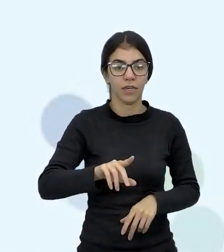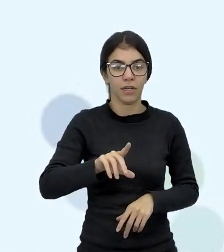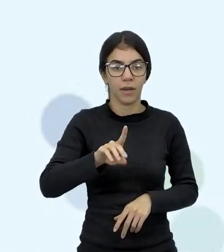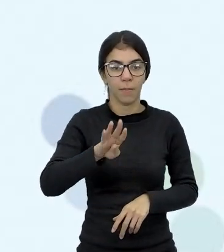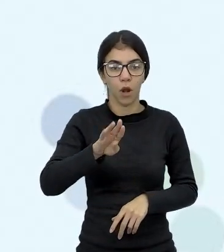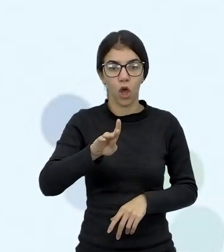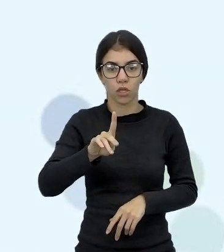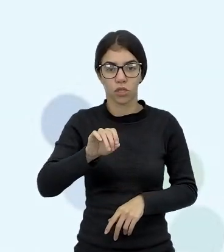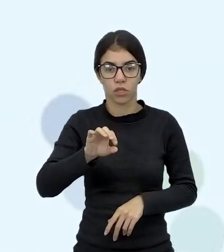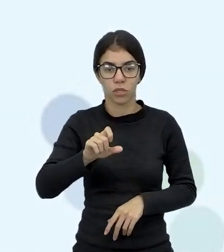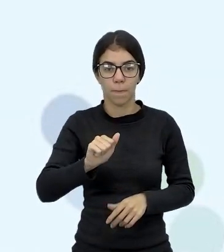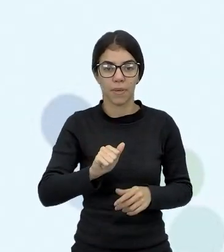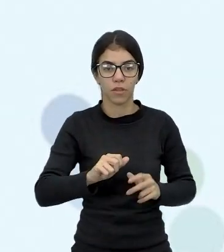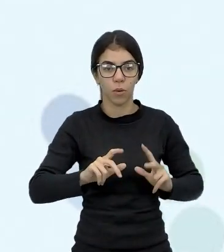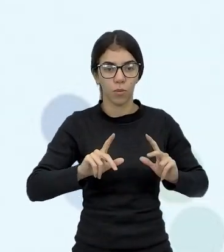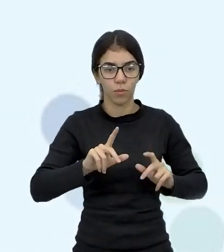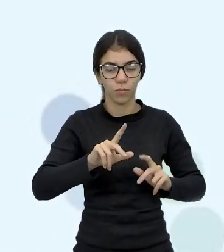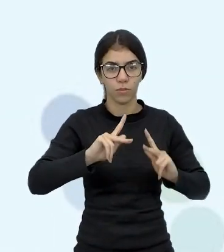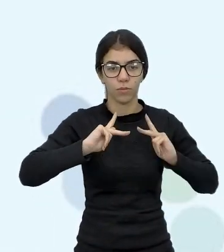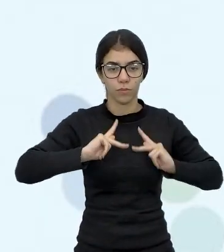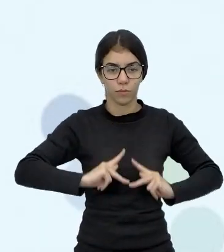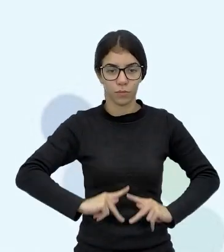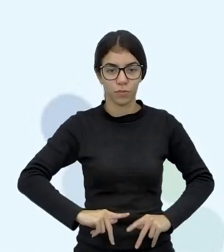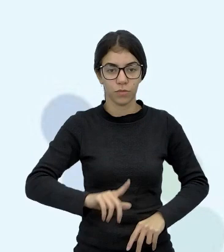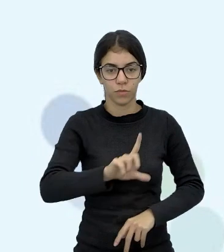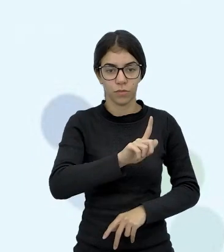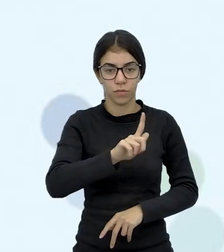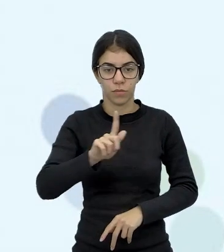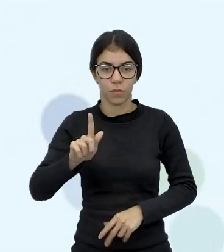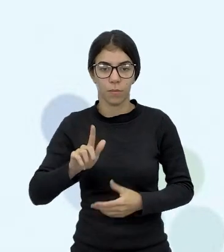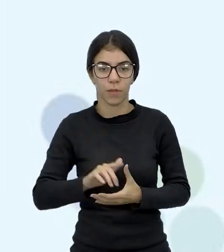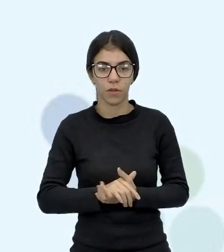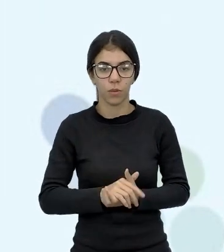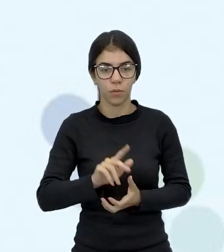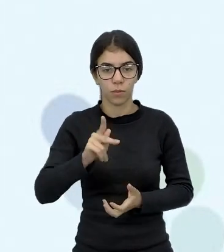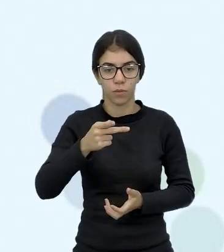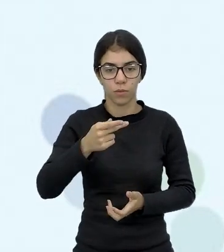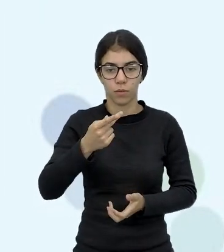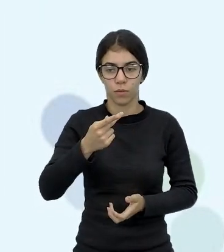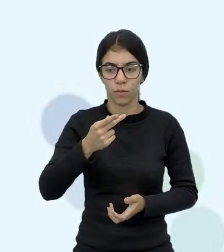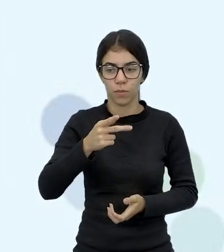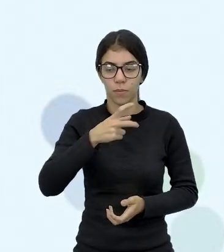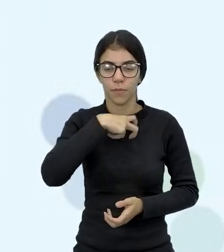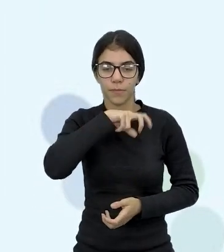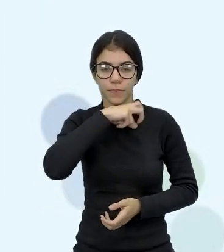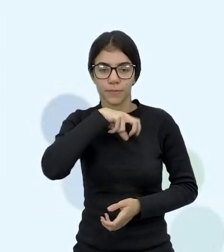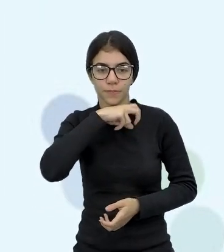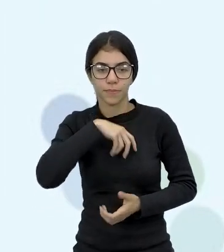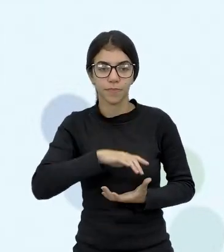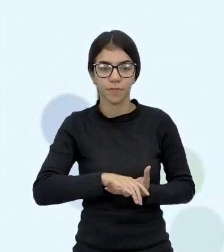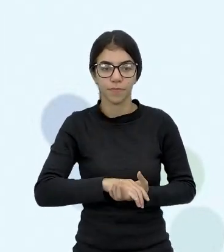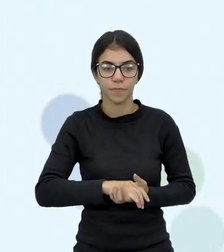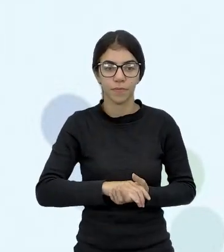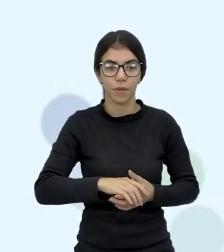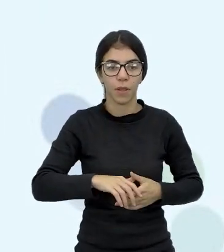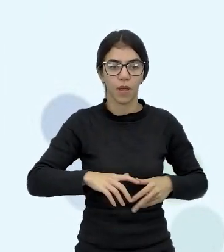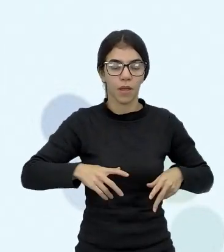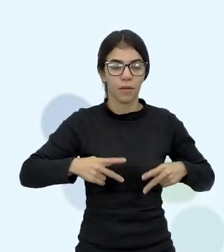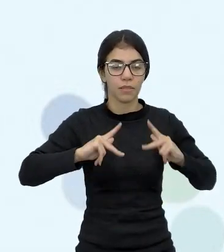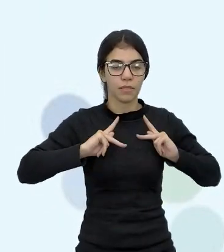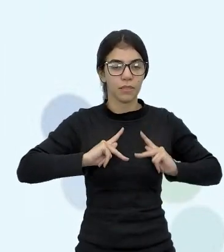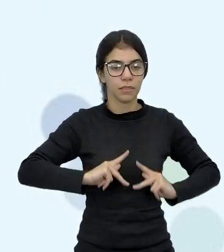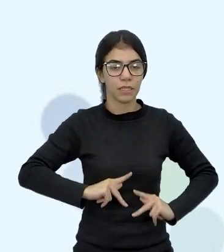programação na linguagem Python, ou é Python, ainda tô na dúvida, programação na pseudolinguagem